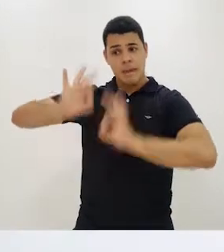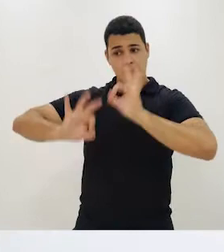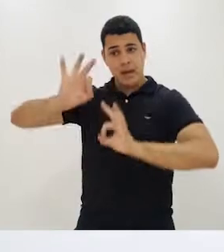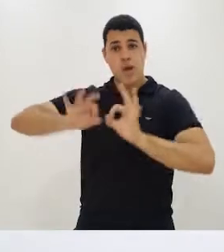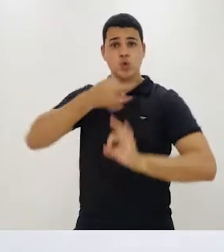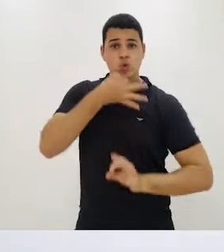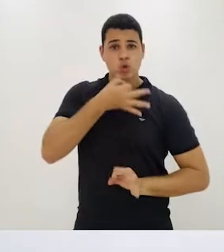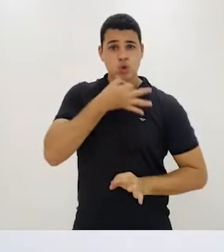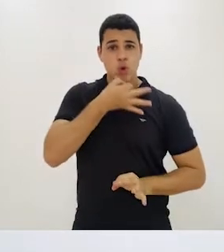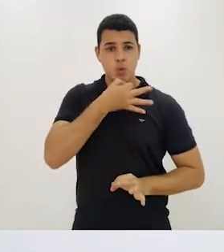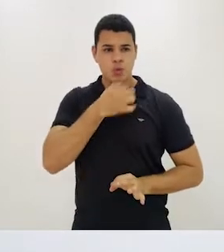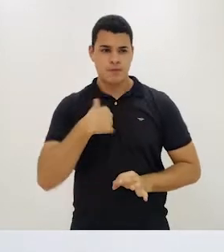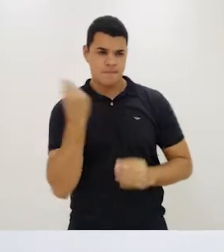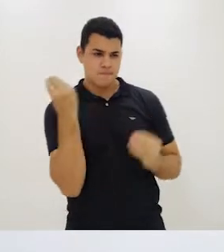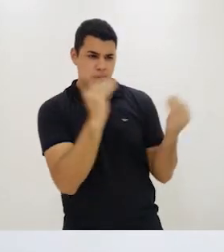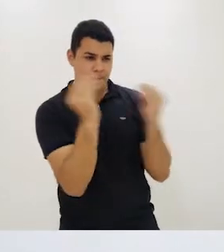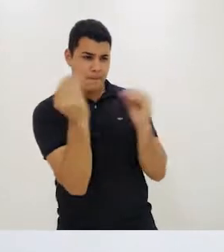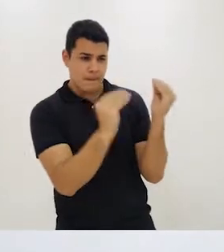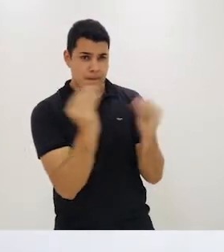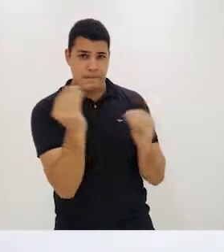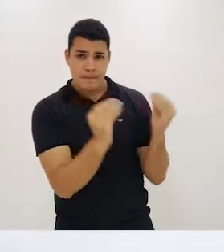Eu monto o acorde,